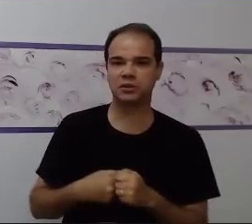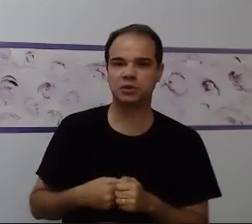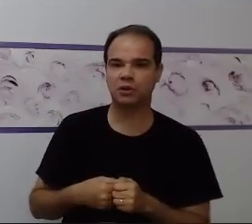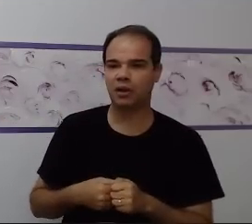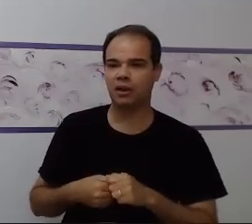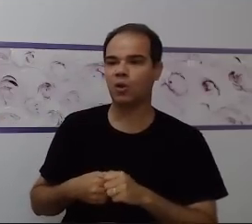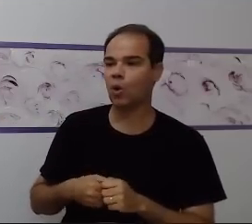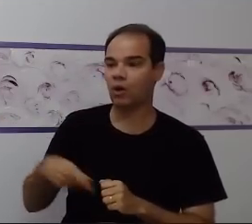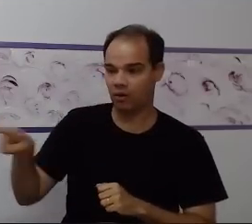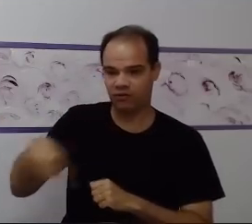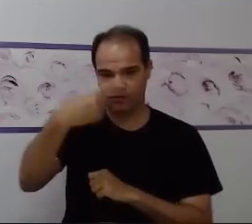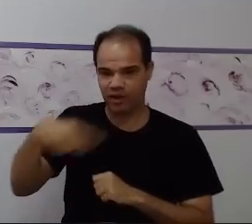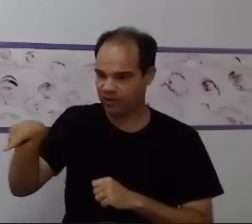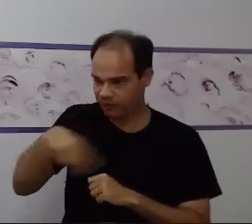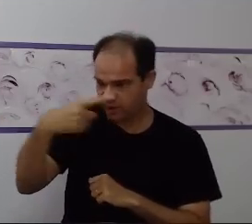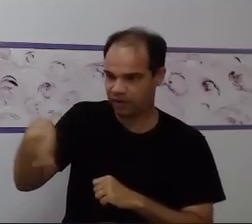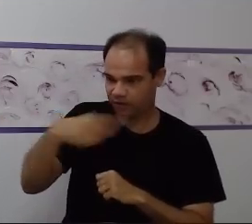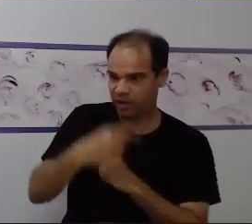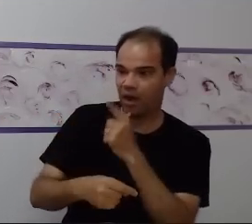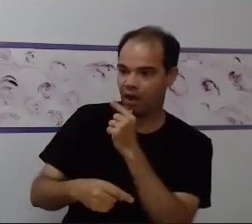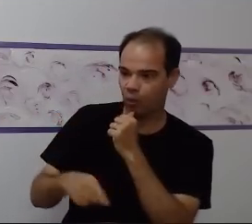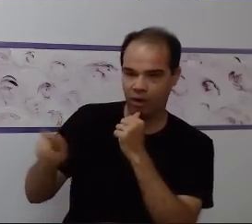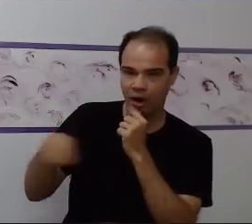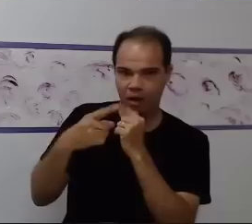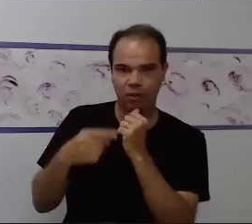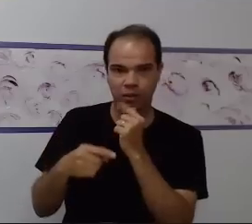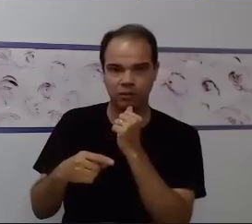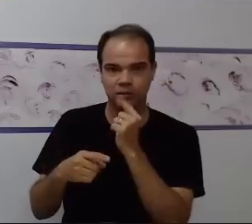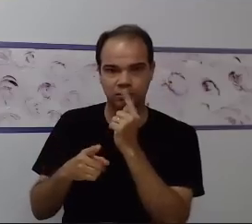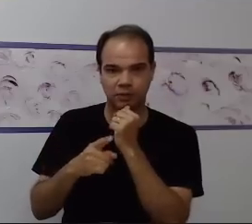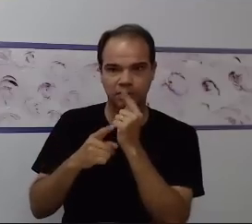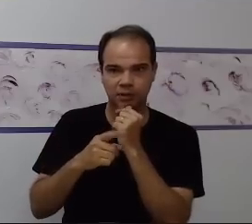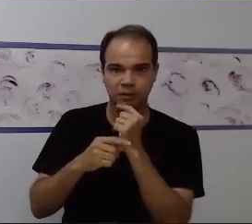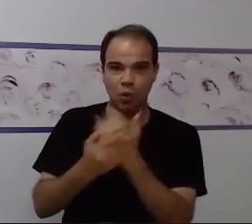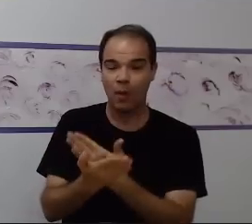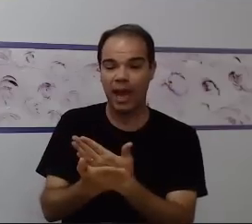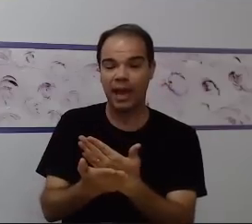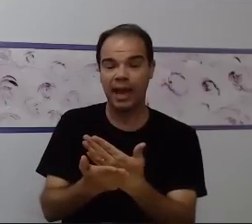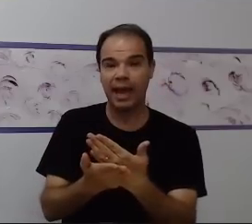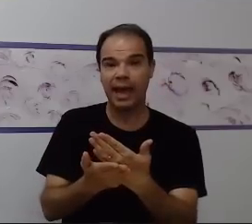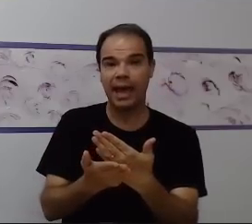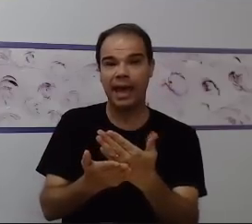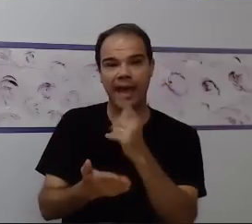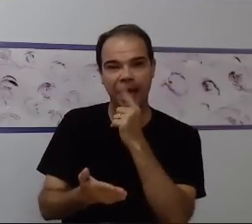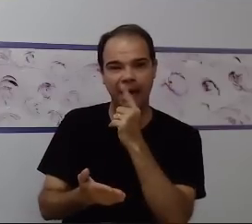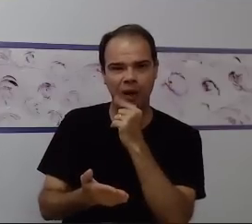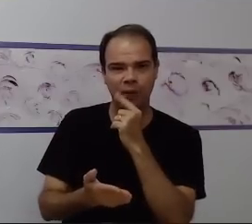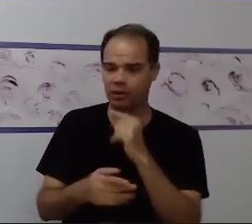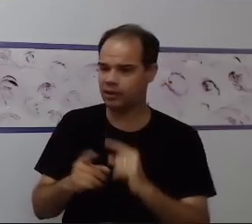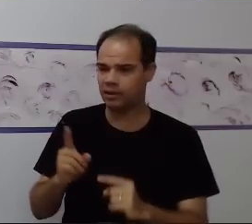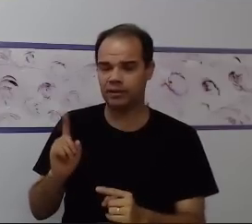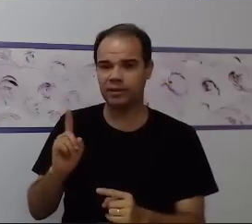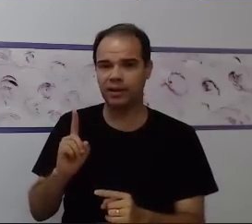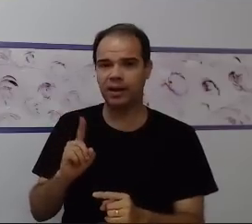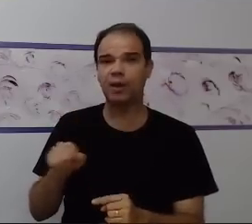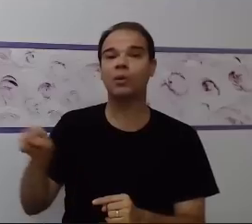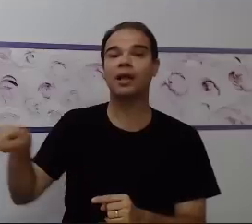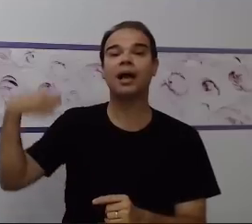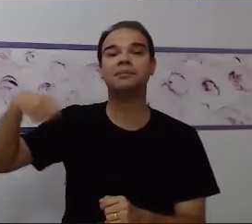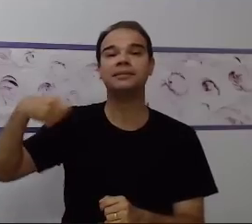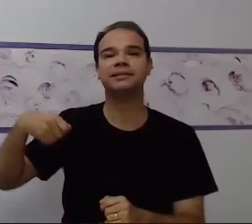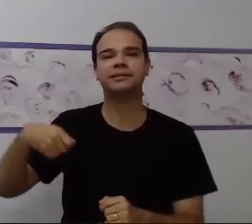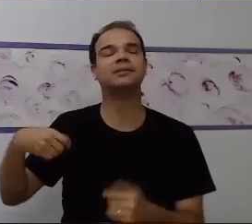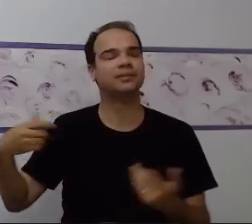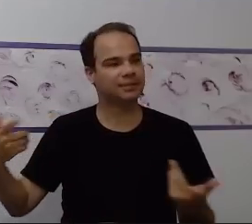criança e oferecer água lá no final do dia? Mais uma vez, trazer meios com que essa criança consiga se comunicar, se